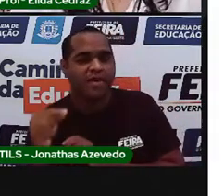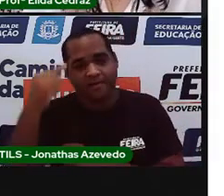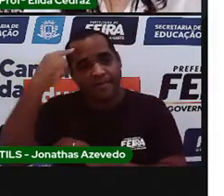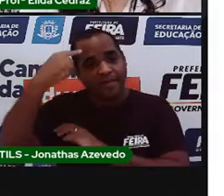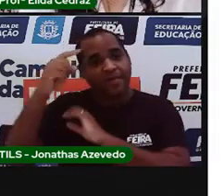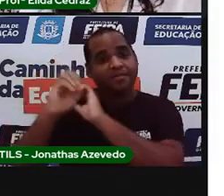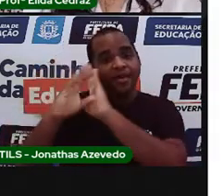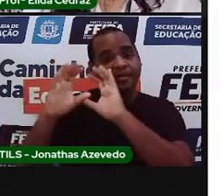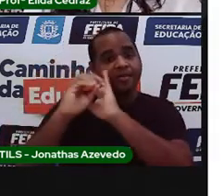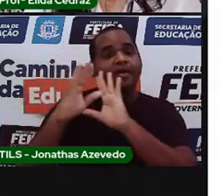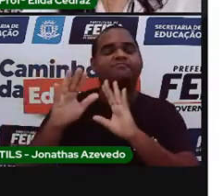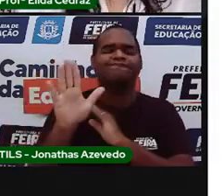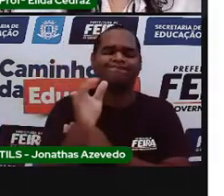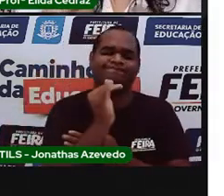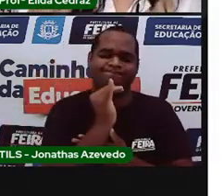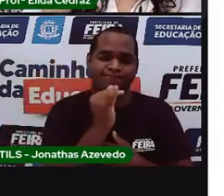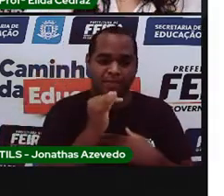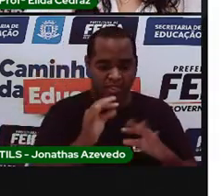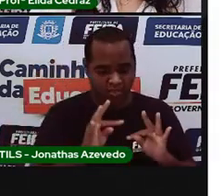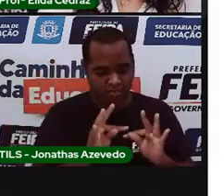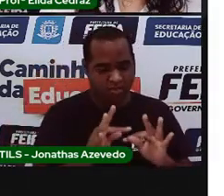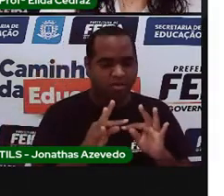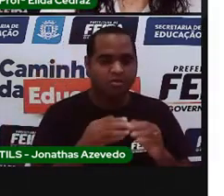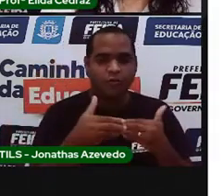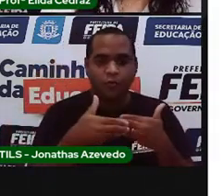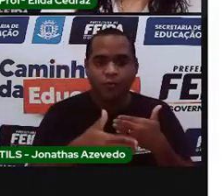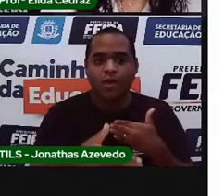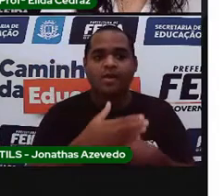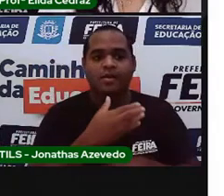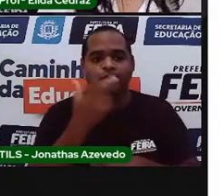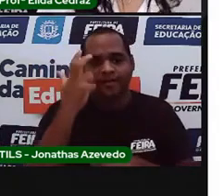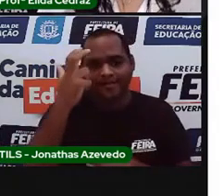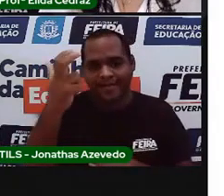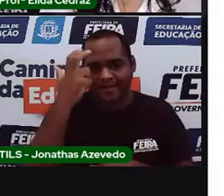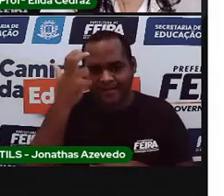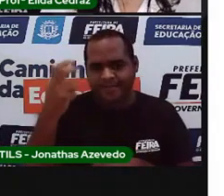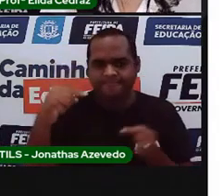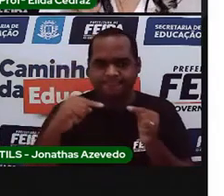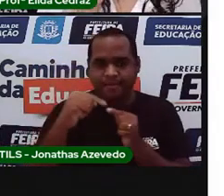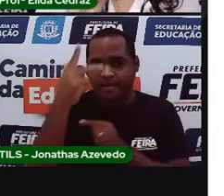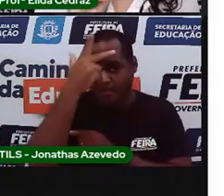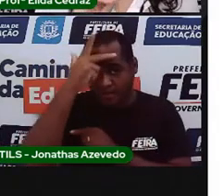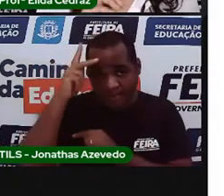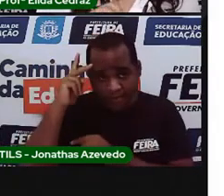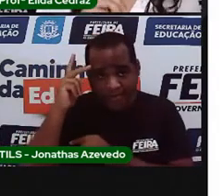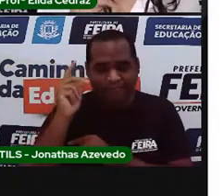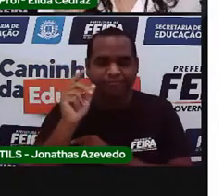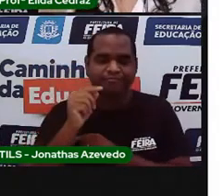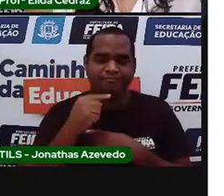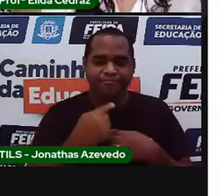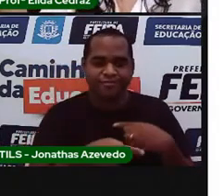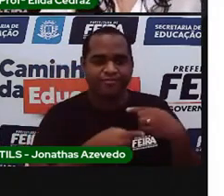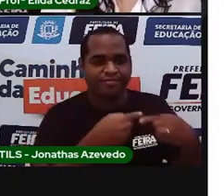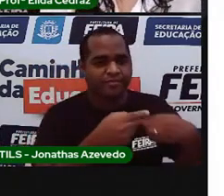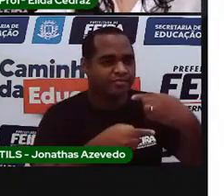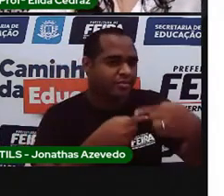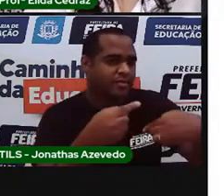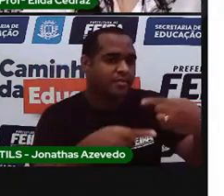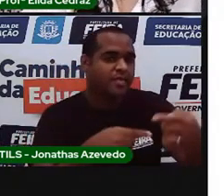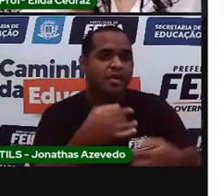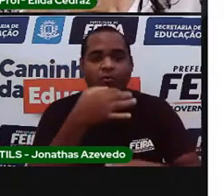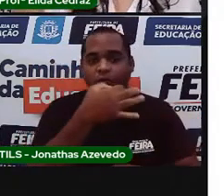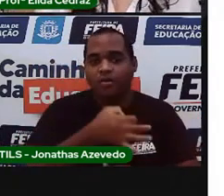Mas a tradição, a sabedoria, ela é passada com uma transmissão oral.